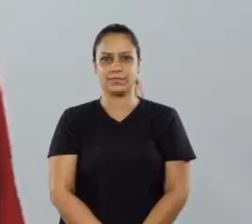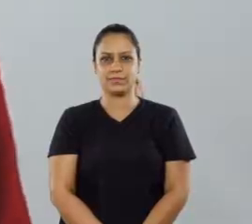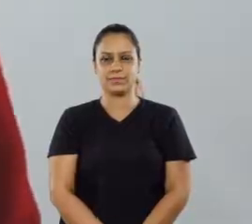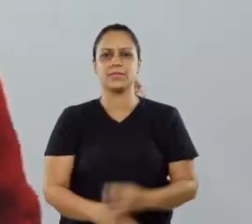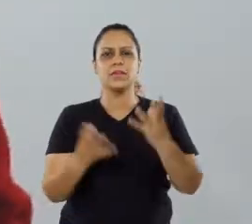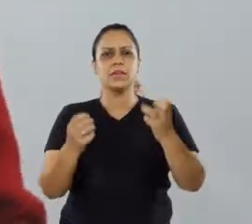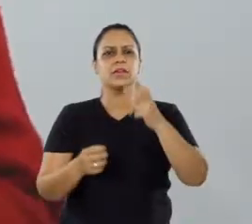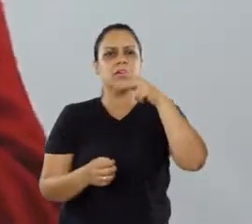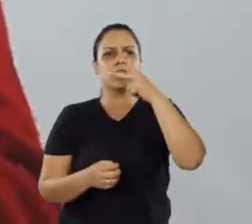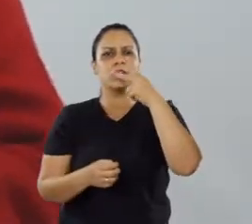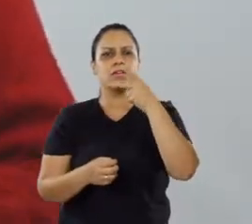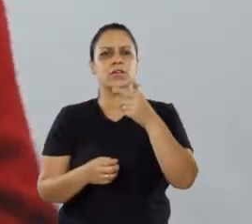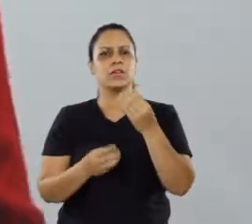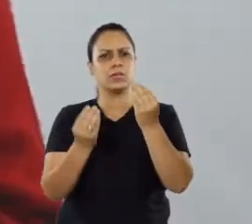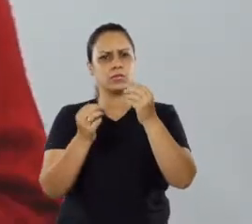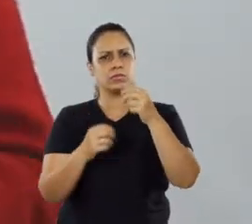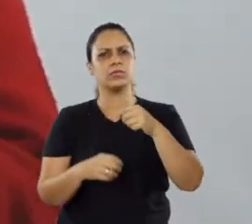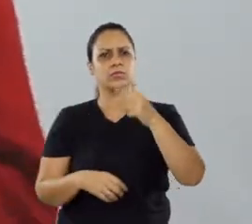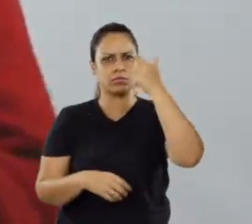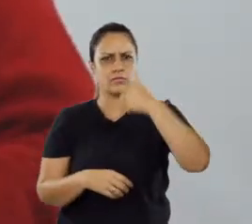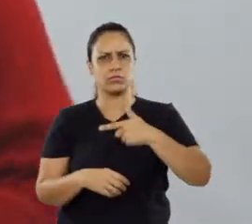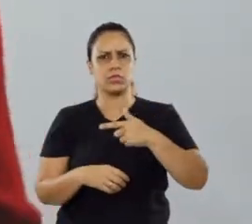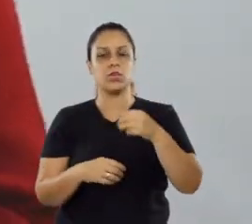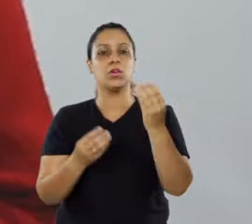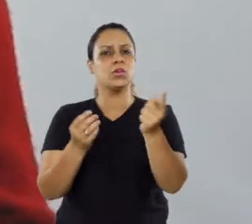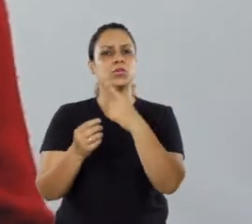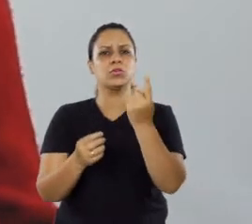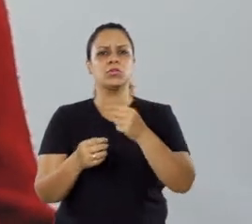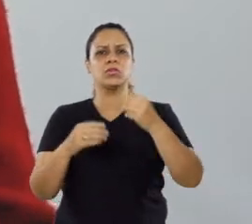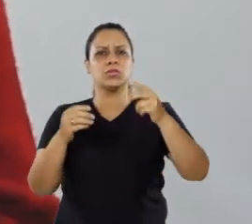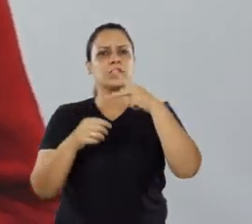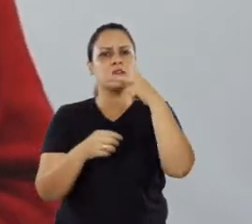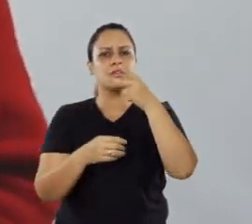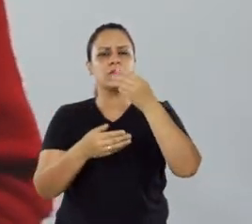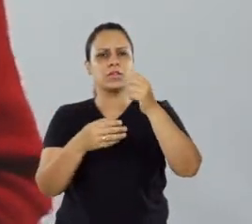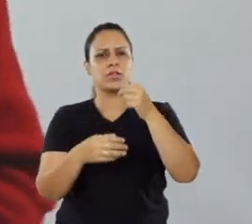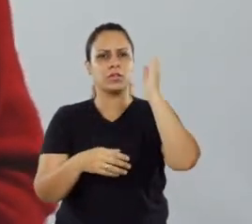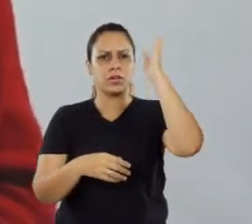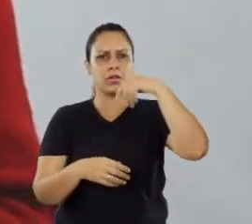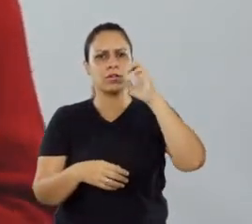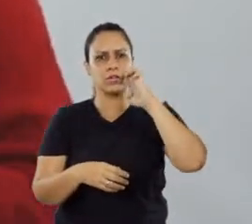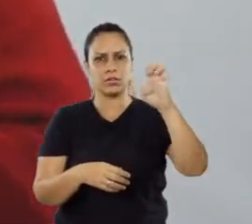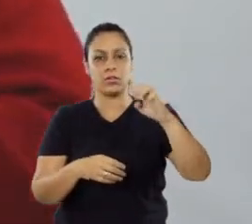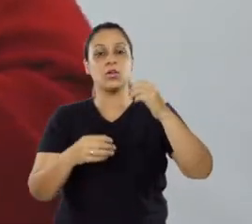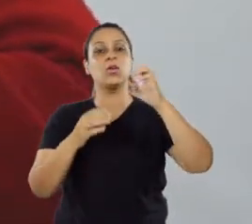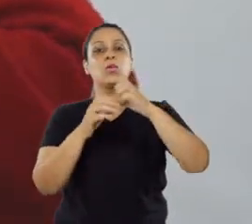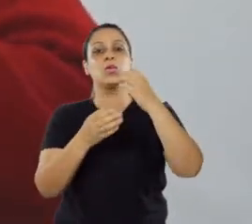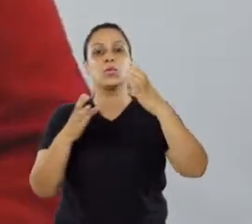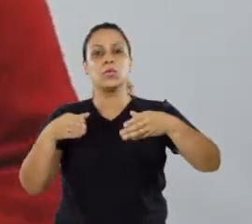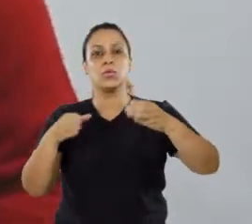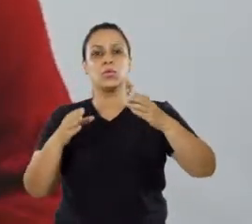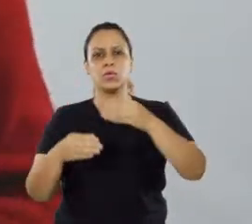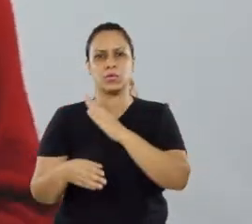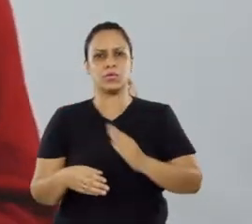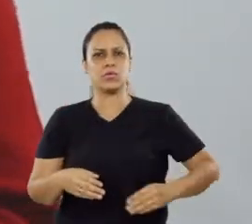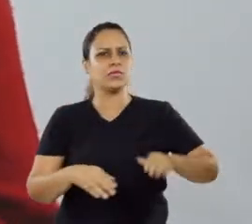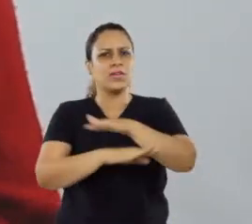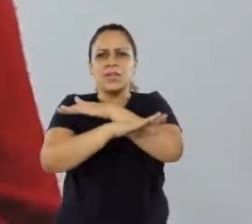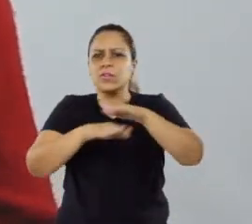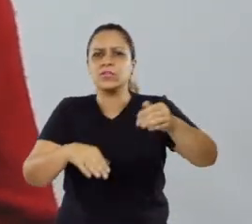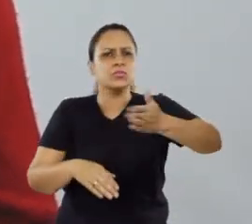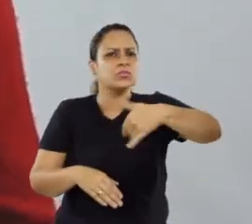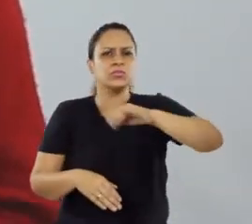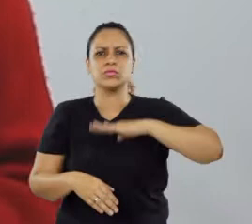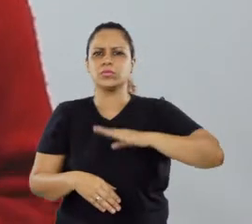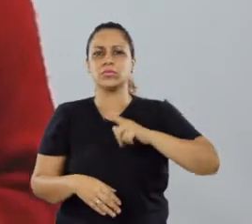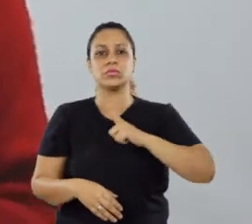Quero falar sobre algo muito sério. A baixaria nessas eleições. O grupo político que destruiu tudo o que a nossa cidade